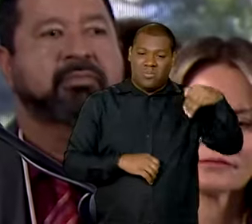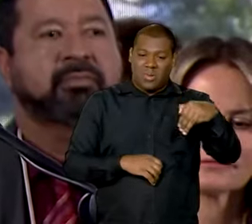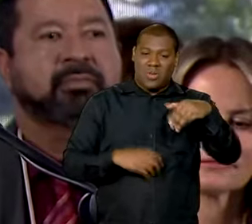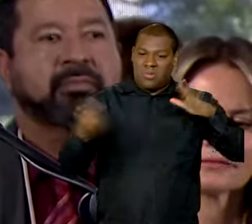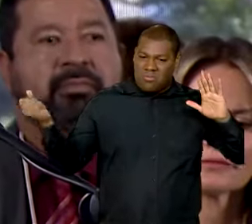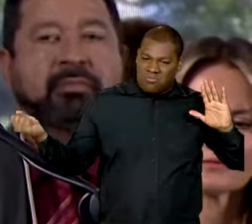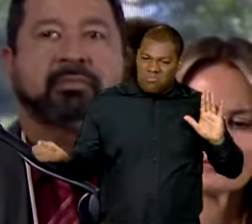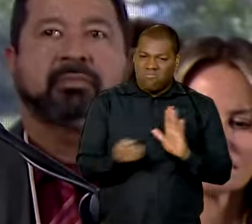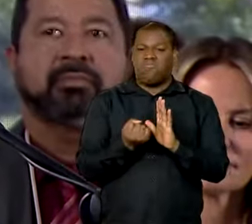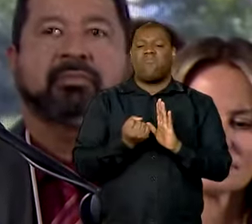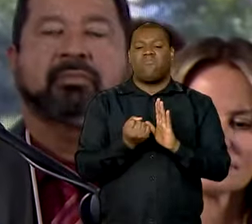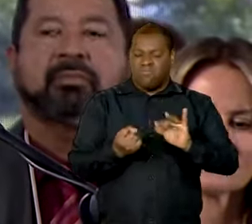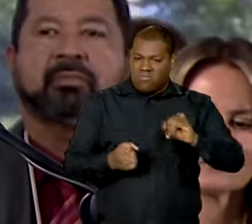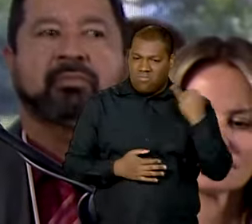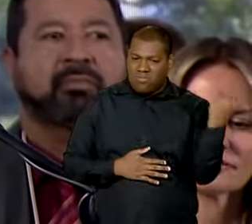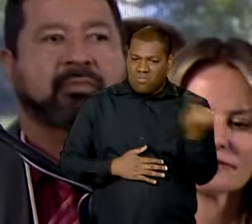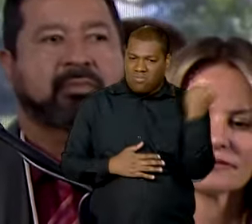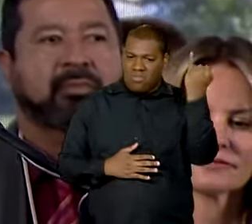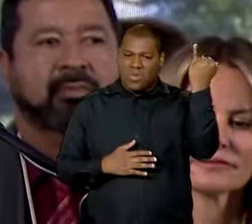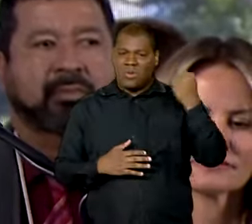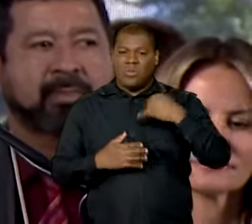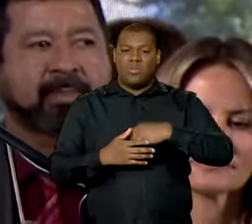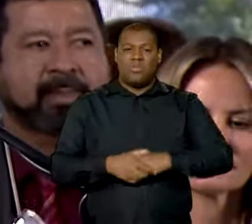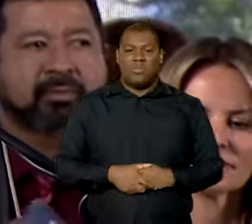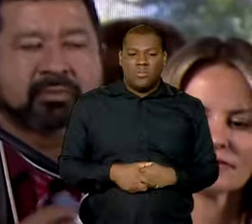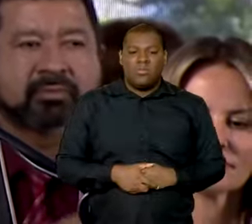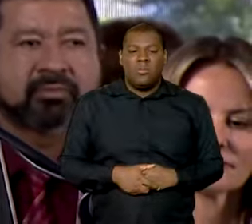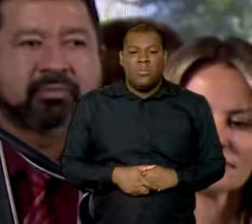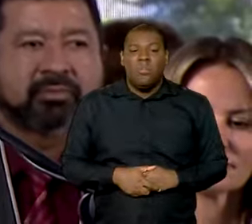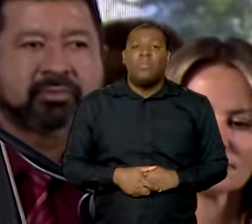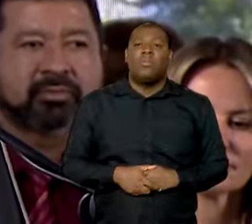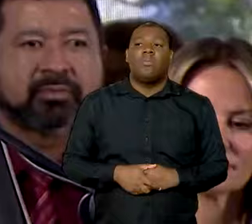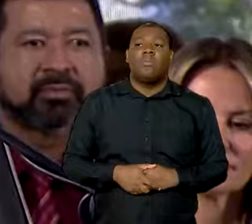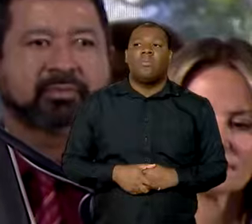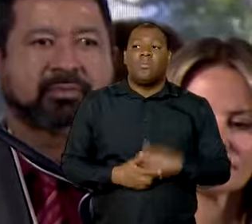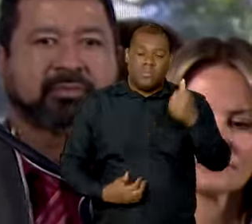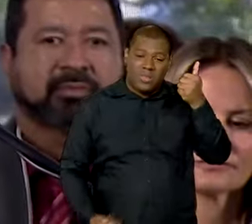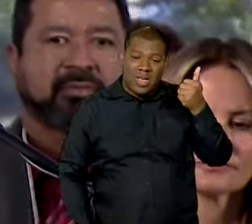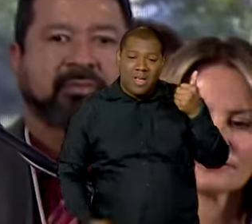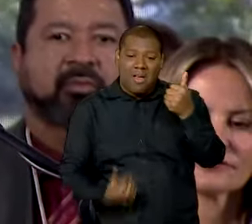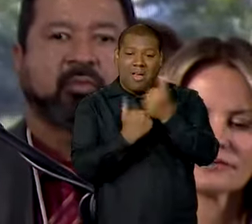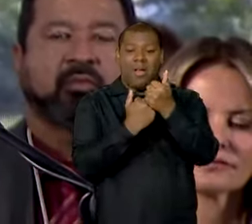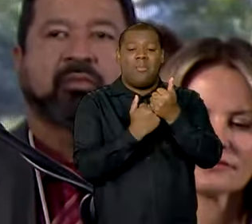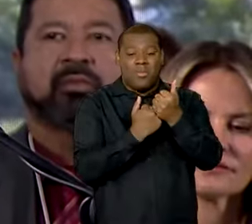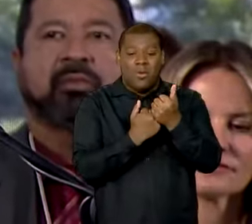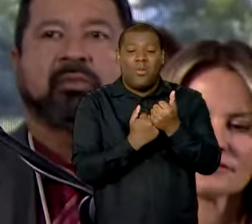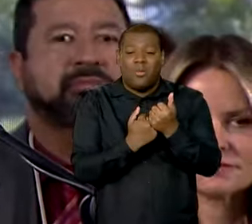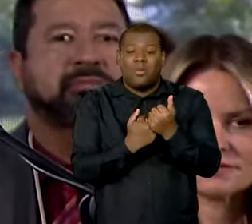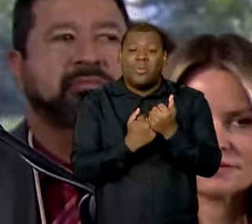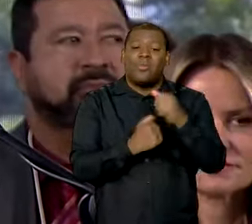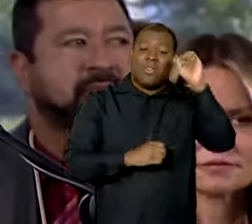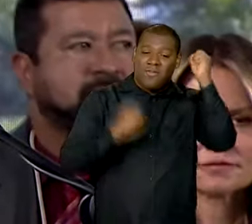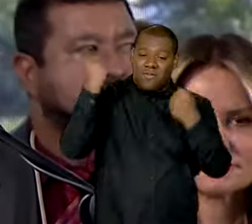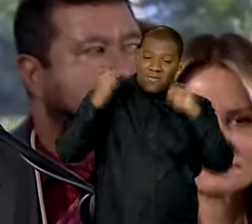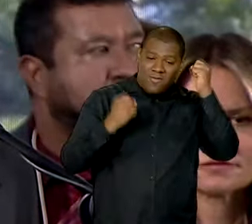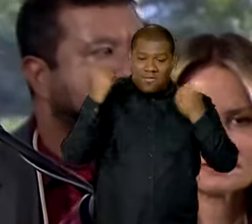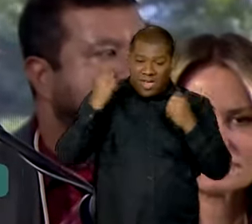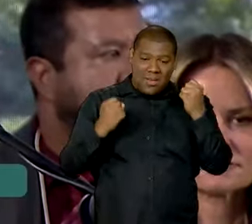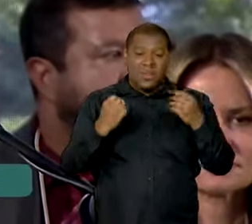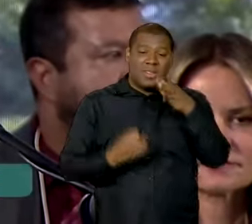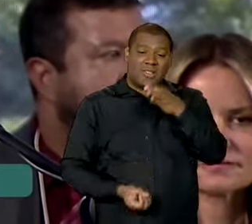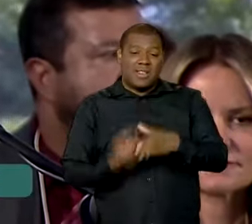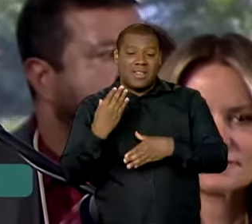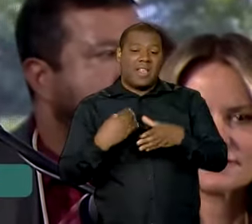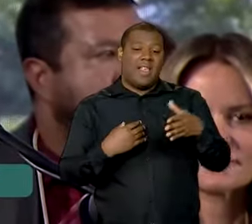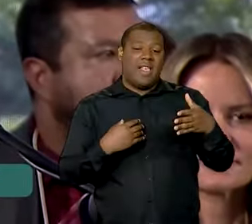na minha opinião. Nós estamos dando um importante passo para fortalecer o nosso complexo industrial de saúde. Sobretudo,